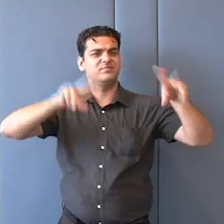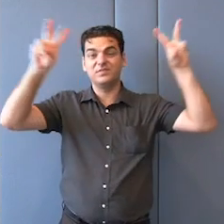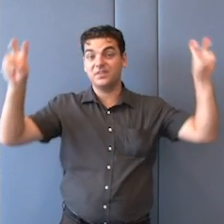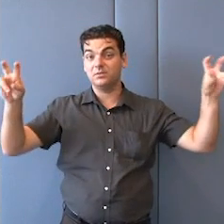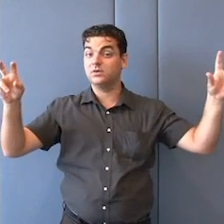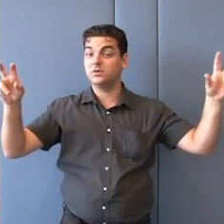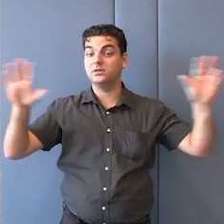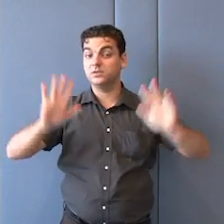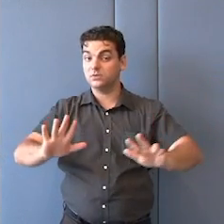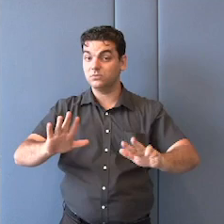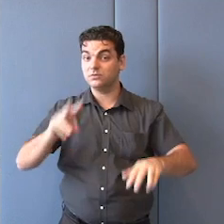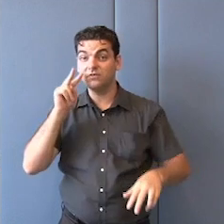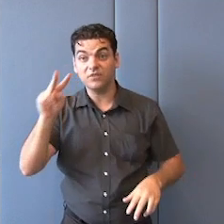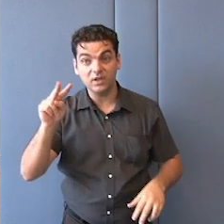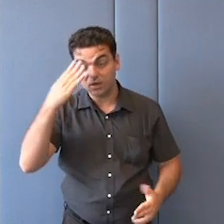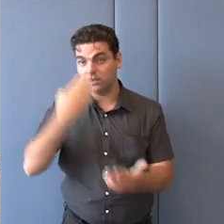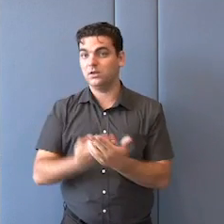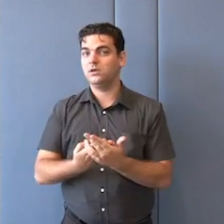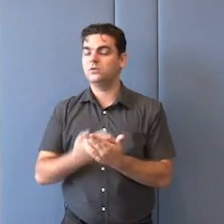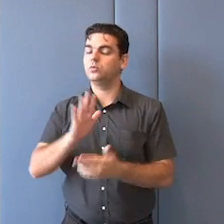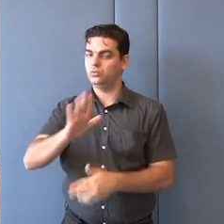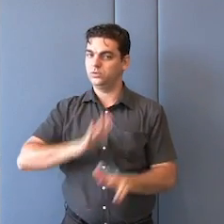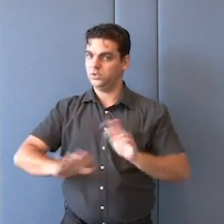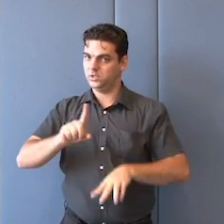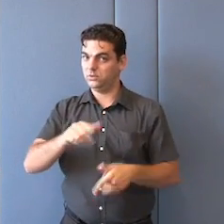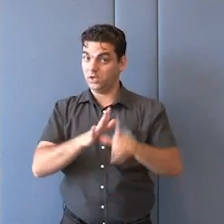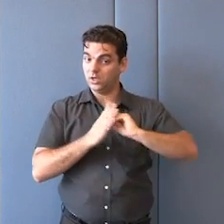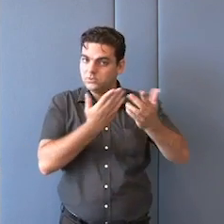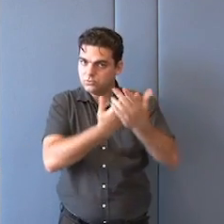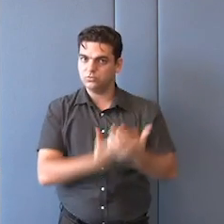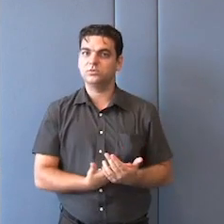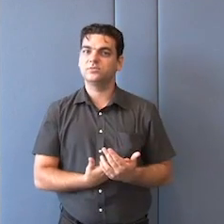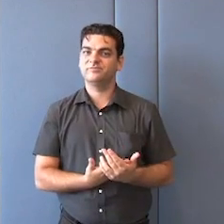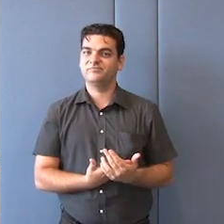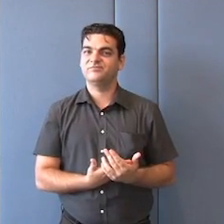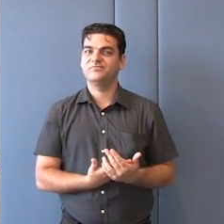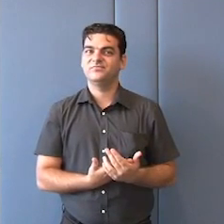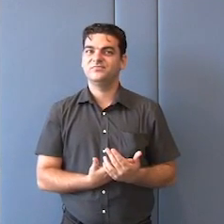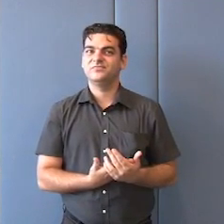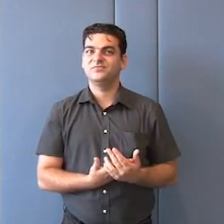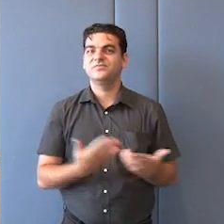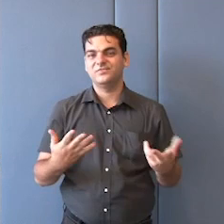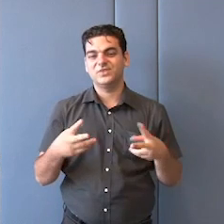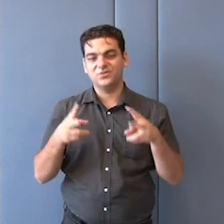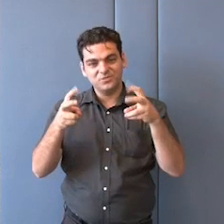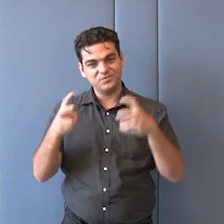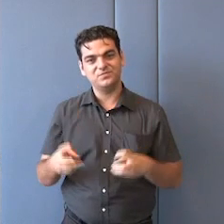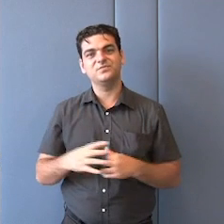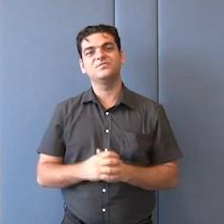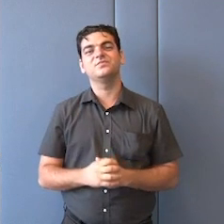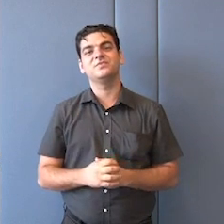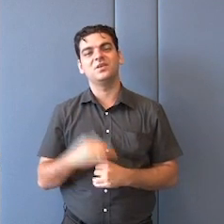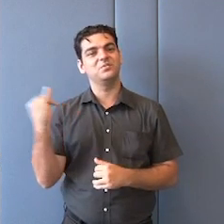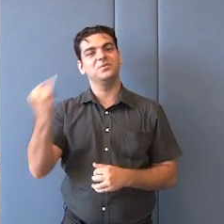de rotulagem. É uma indústria de rotulagem. É simplesmente pegar dois ou três rótulos e pregar em qualquer fenômeno